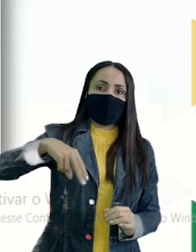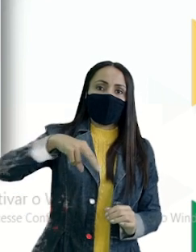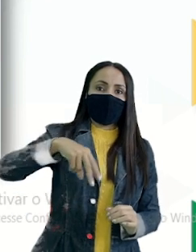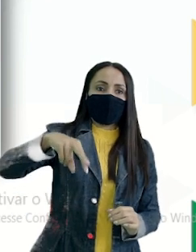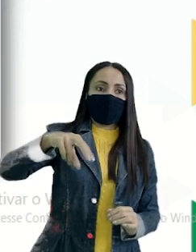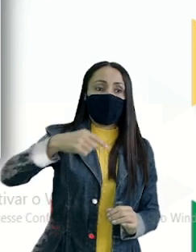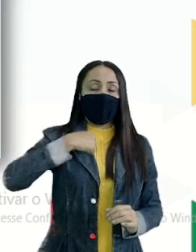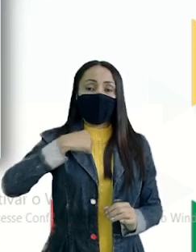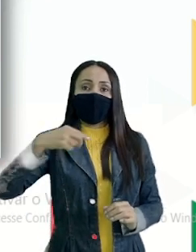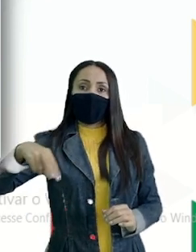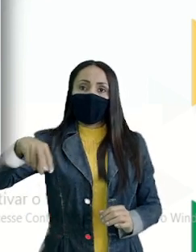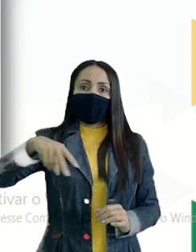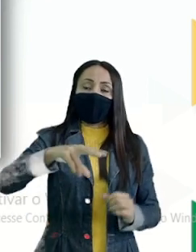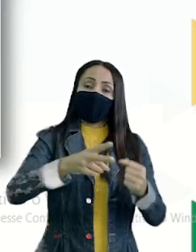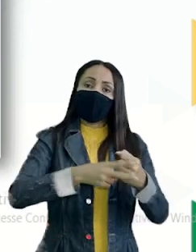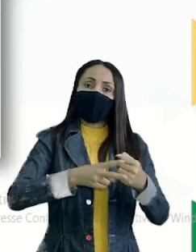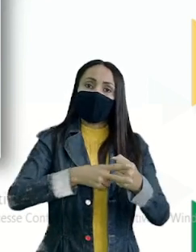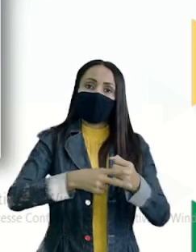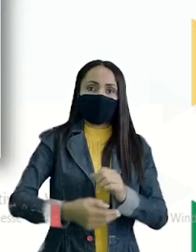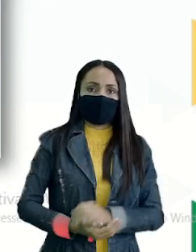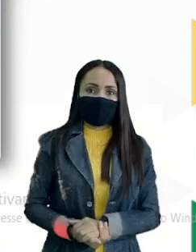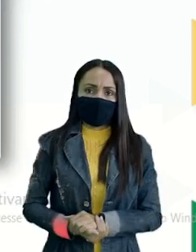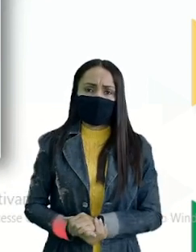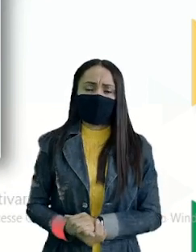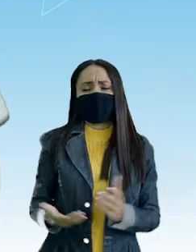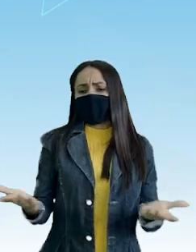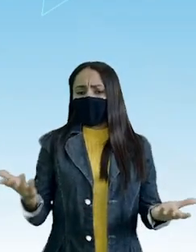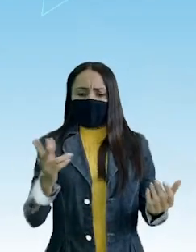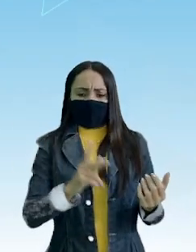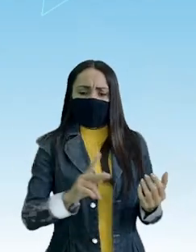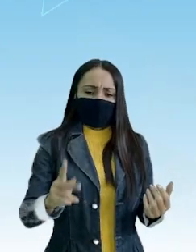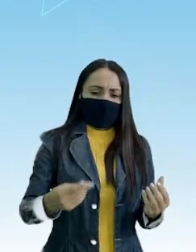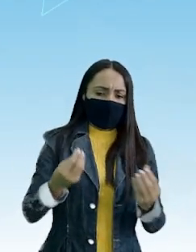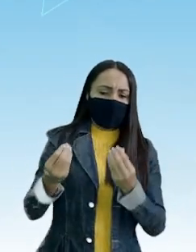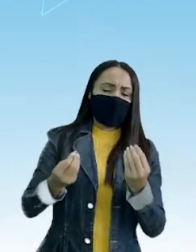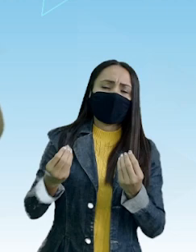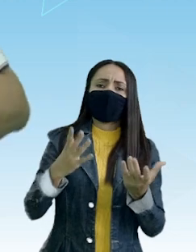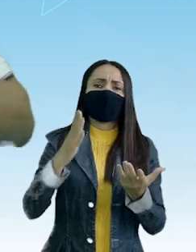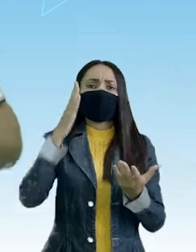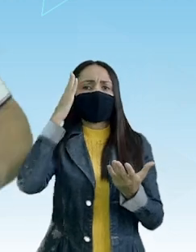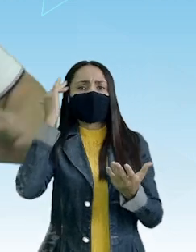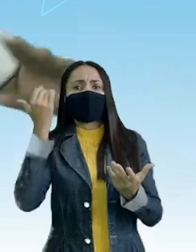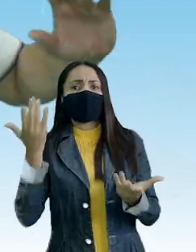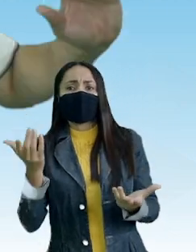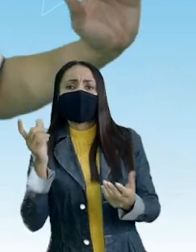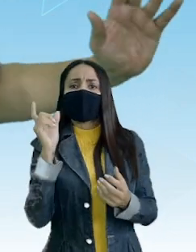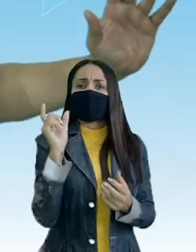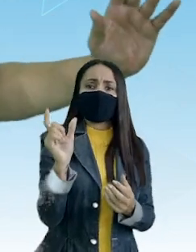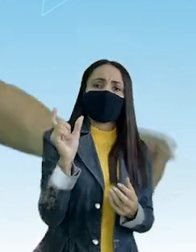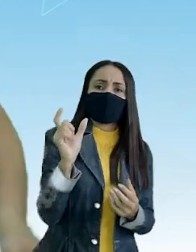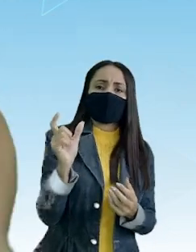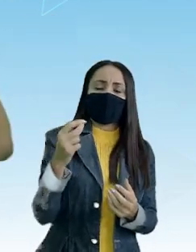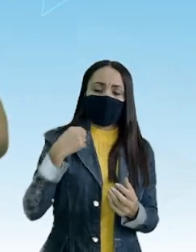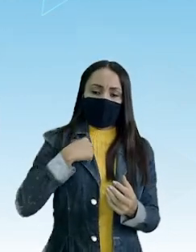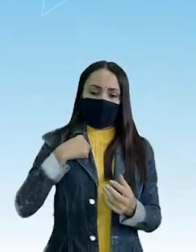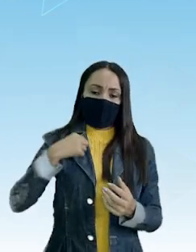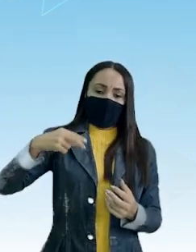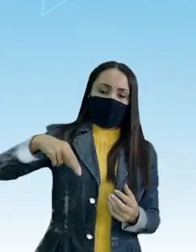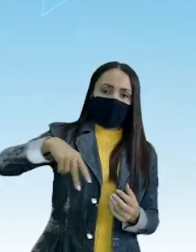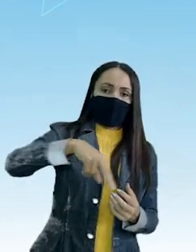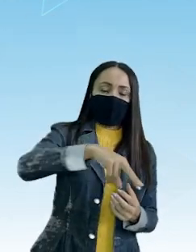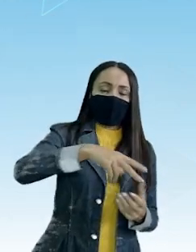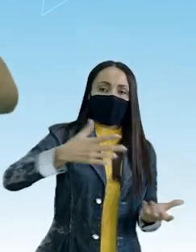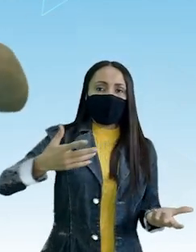eu caminho Verbo Aí você me diz Mas professor Como é que eu vou saber Que a palavra Eu caminho E